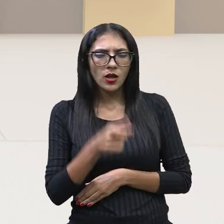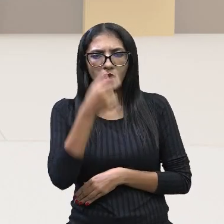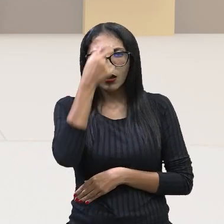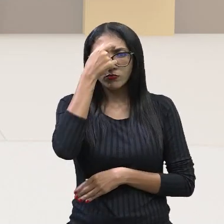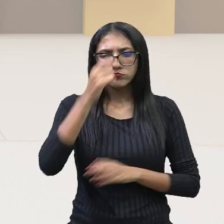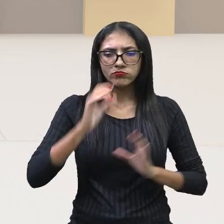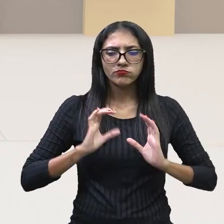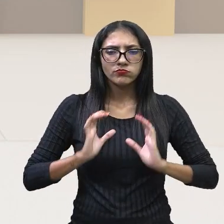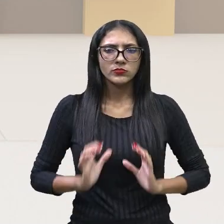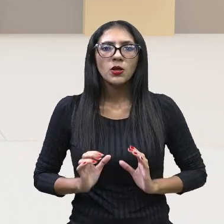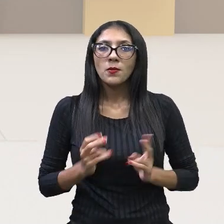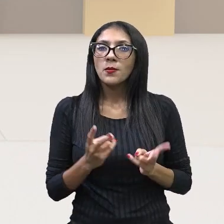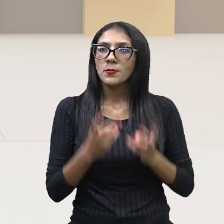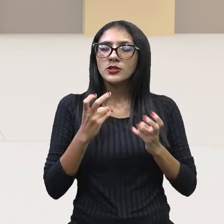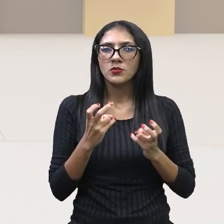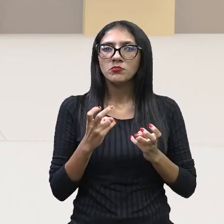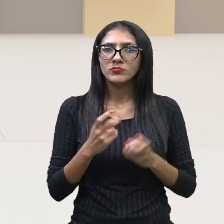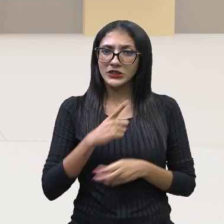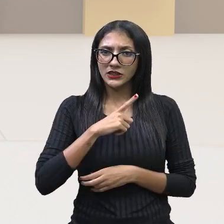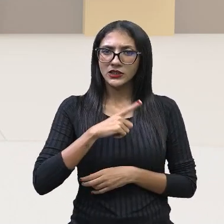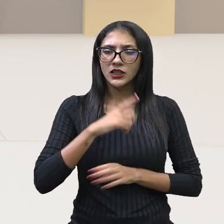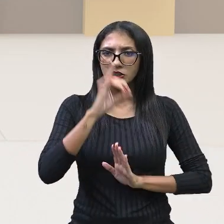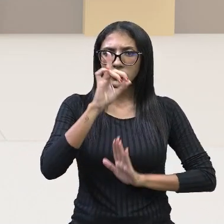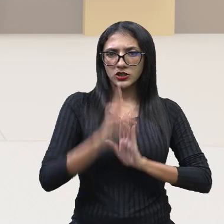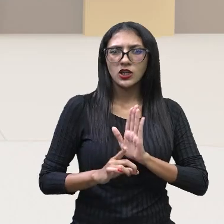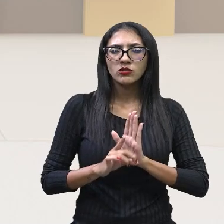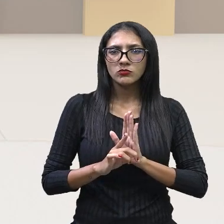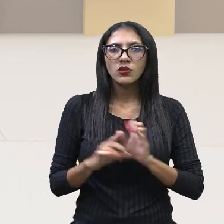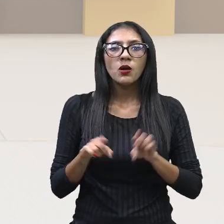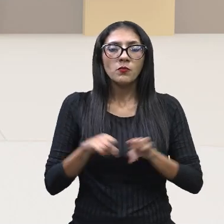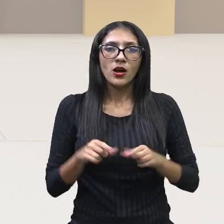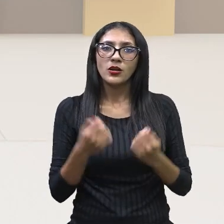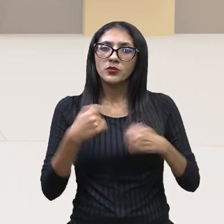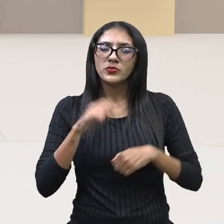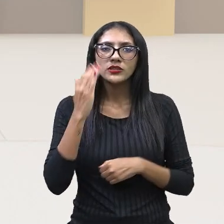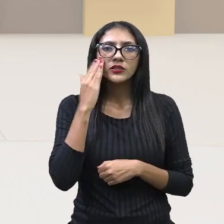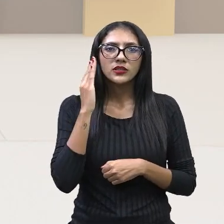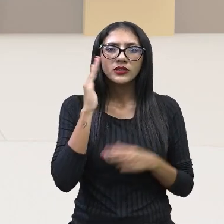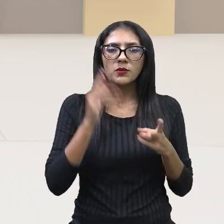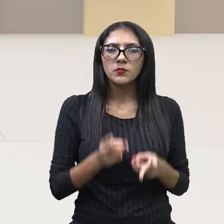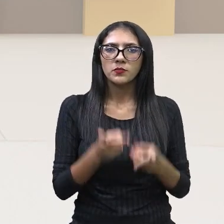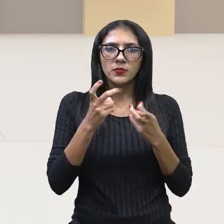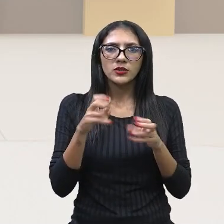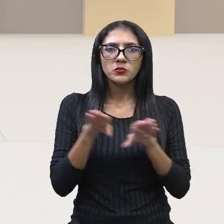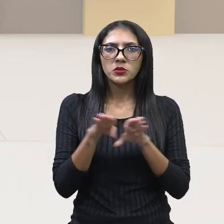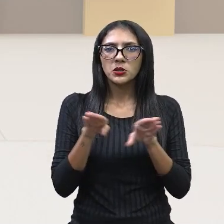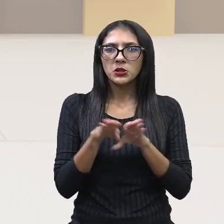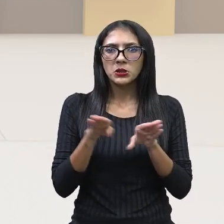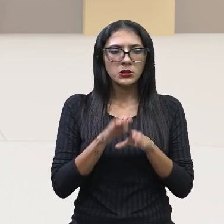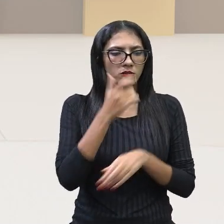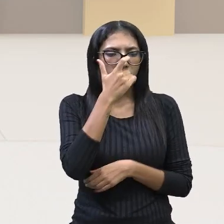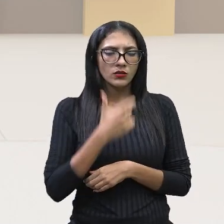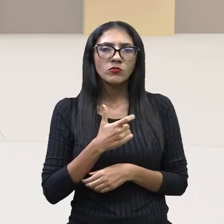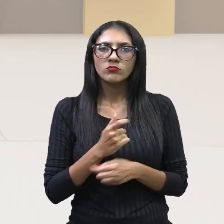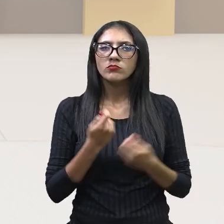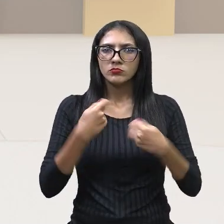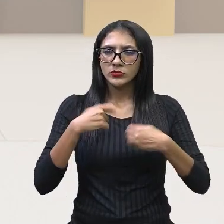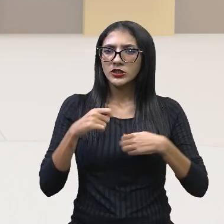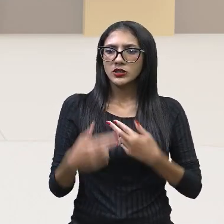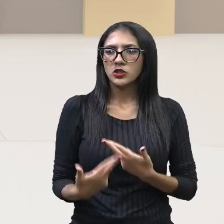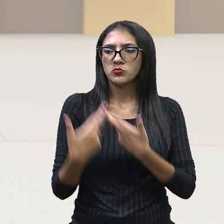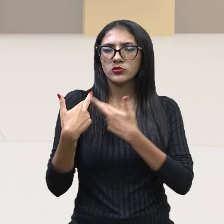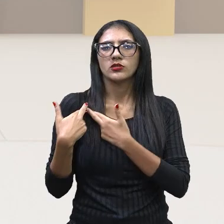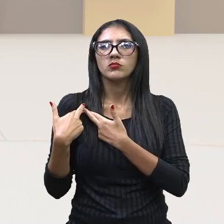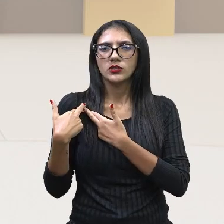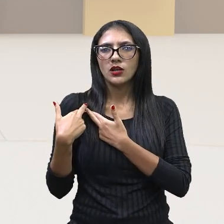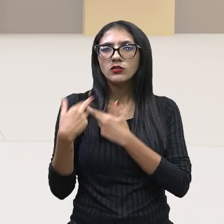perceber que você tem direitos, mas também é entender e perceber que como indivíduo, você também tem deveres